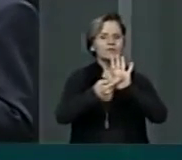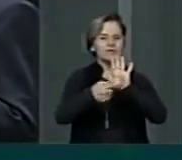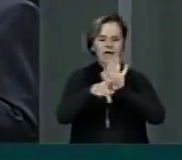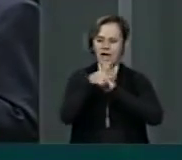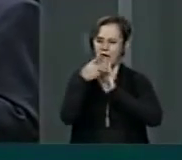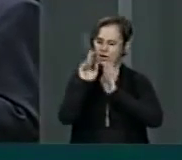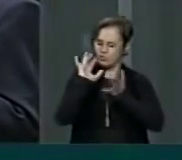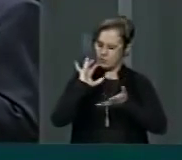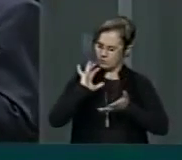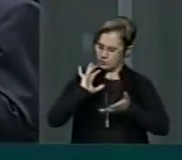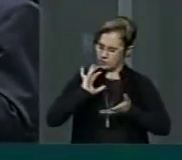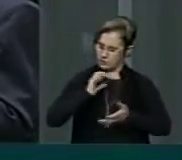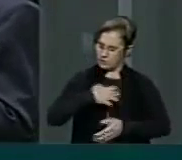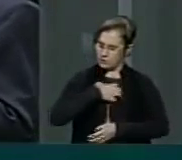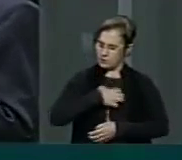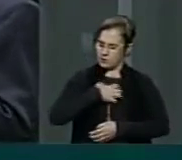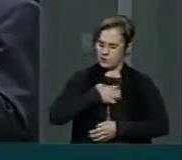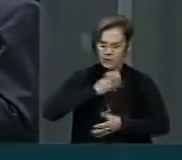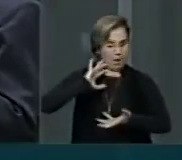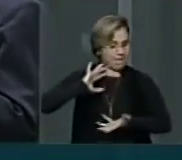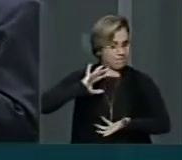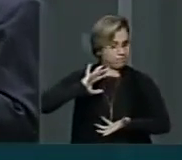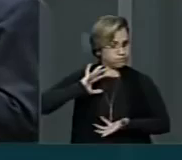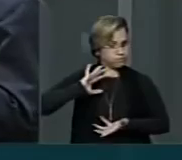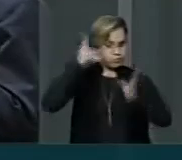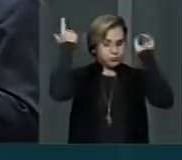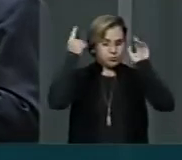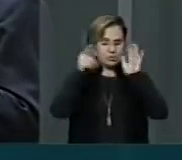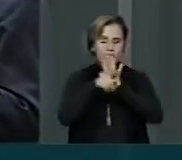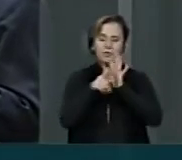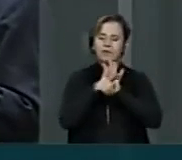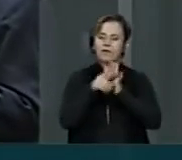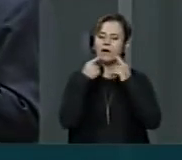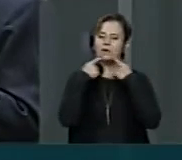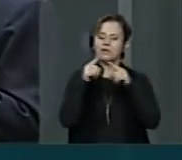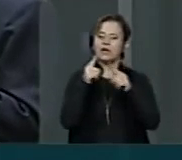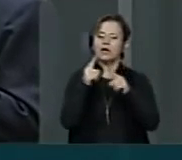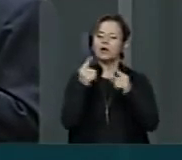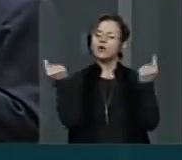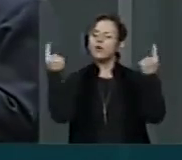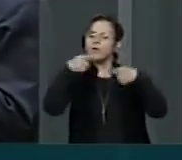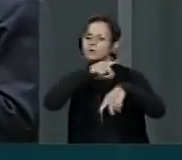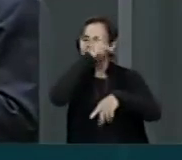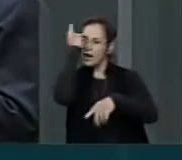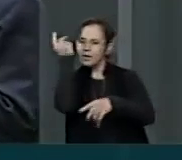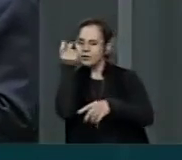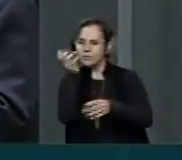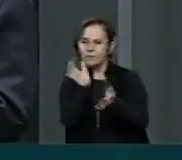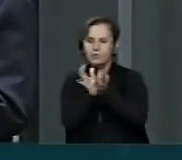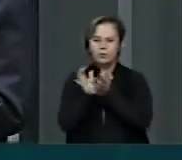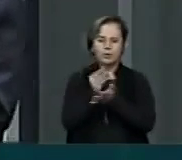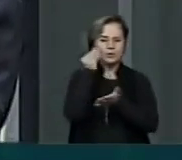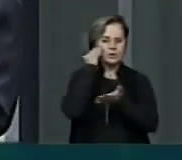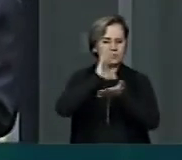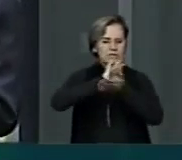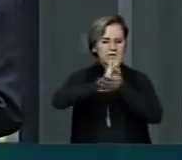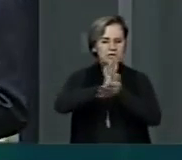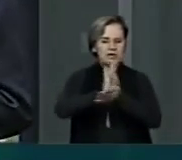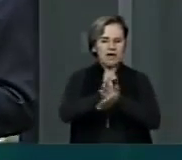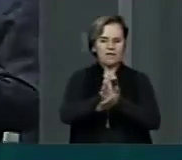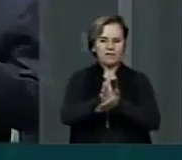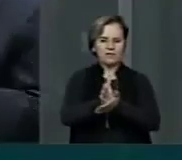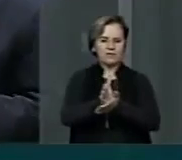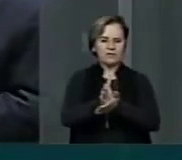revolta contra aqueles que tentavam pisar ou tentavam botar para trás